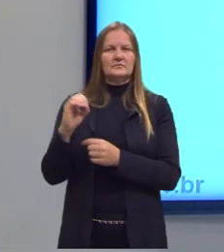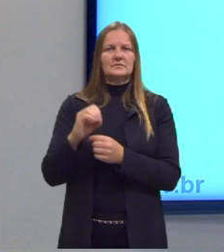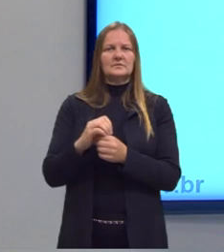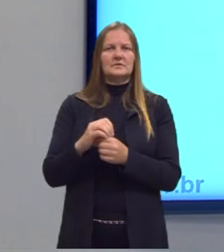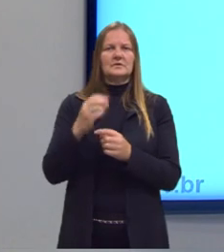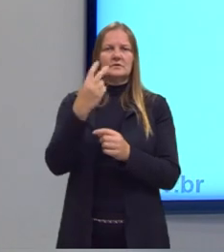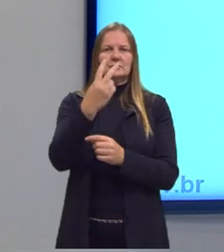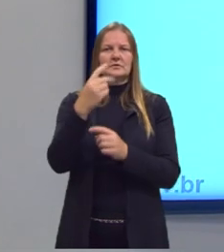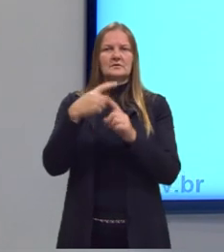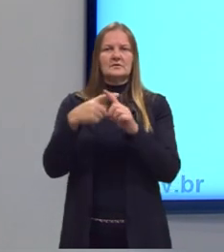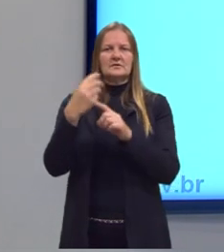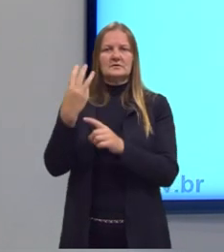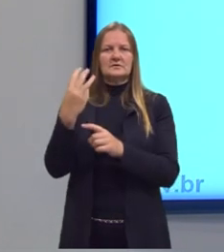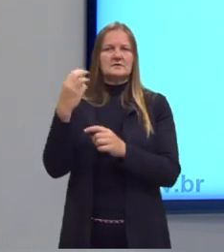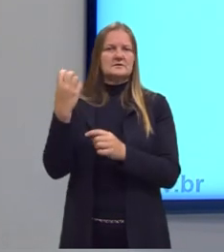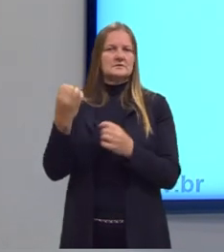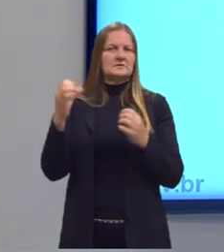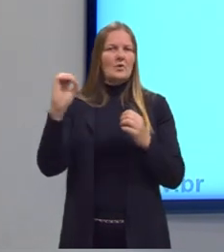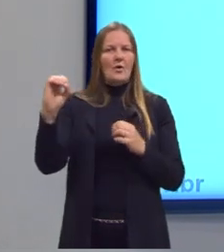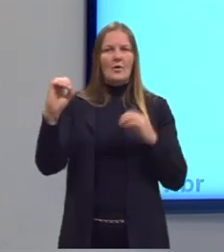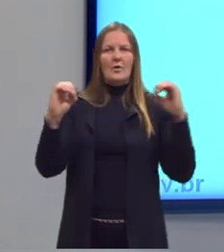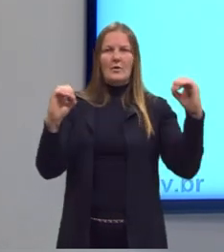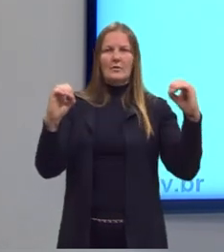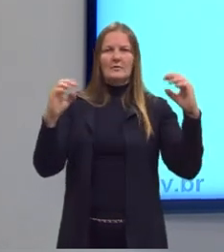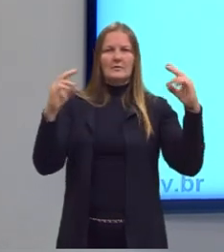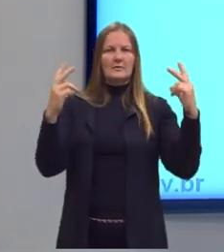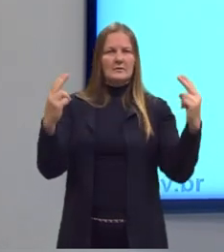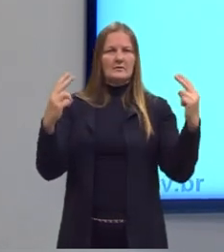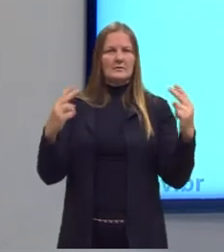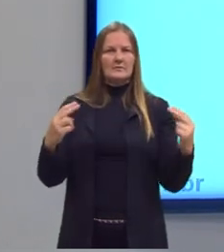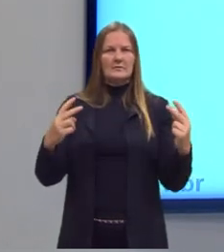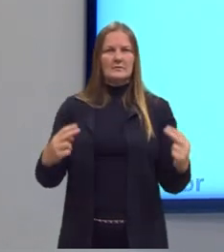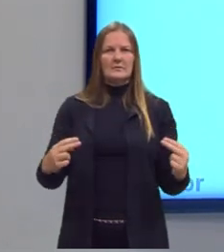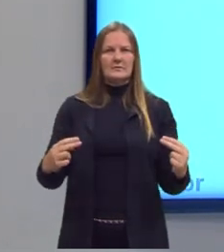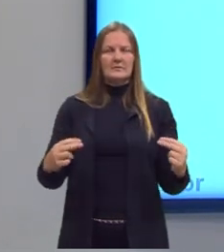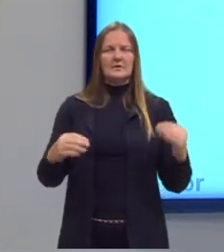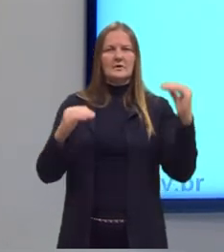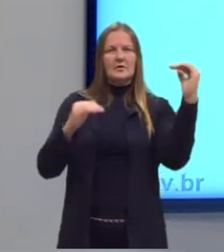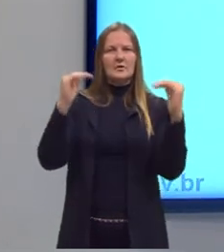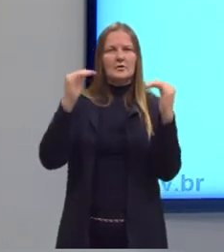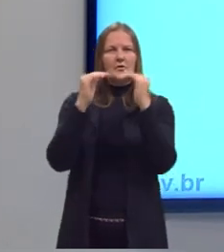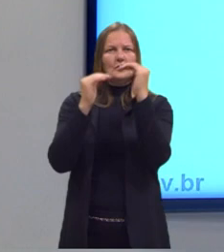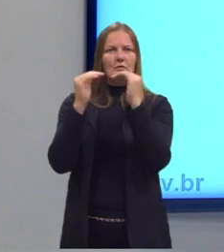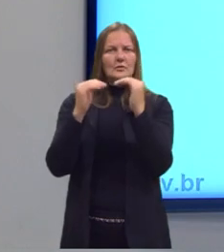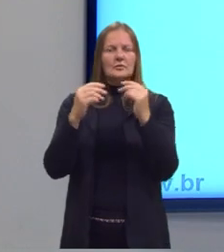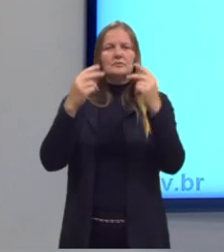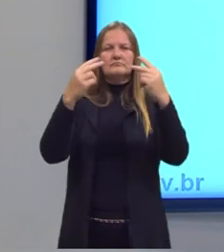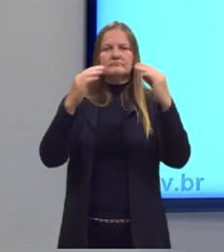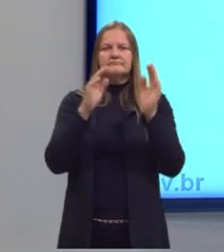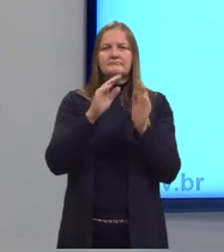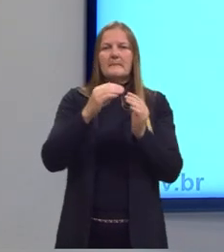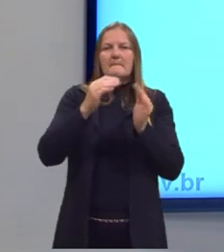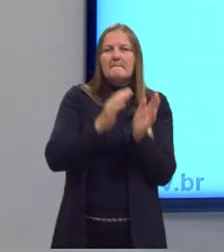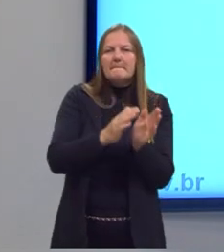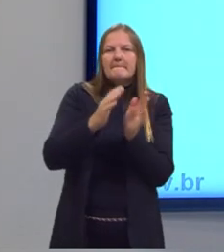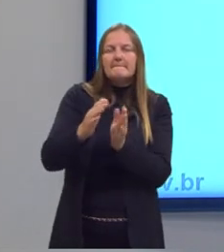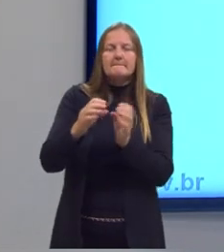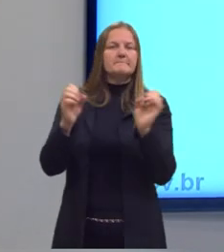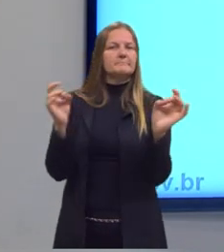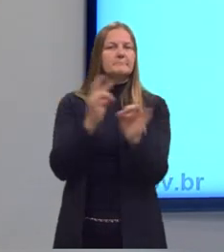vezes dois eu vou ter seis oxigênios. A equação está balanceada, então os dois primeiros passos eu já matei.